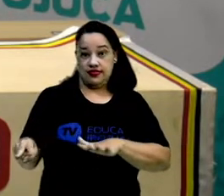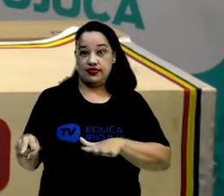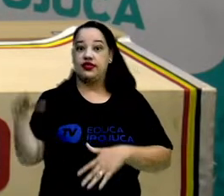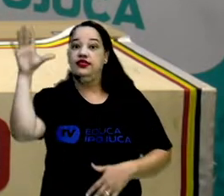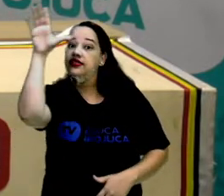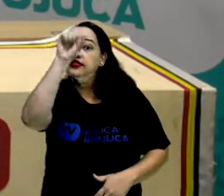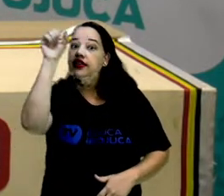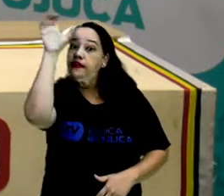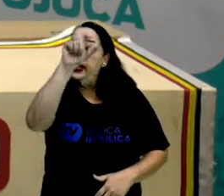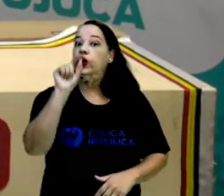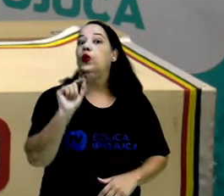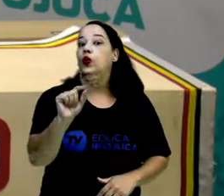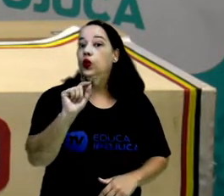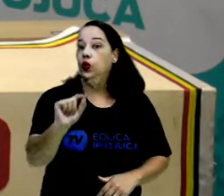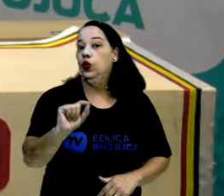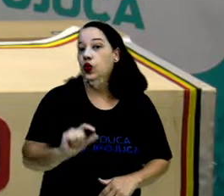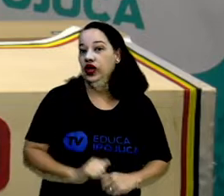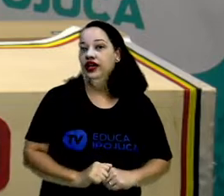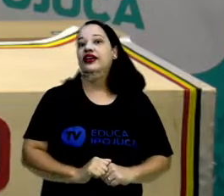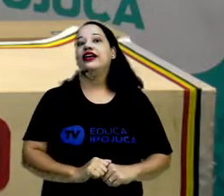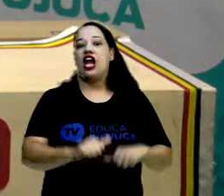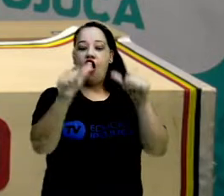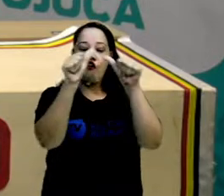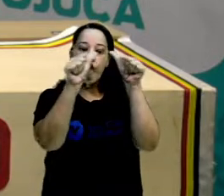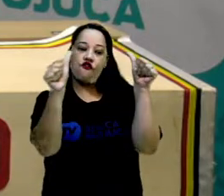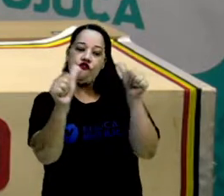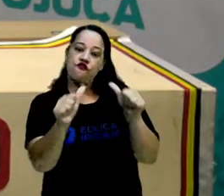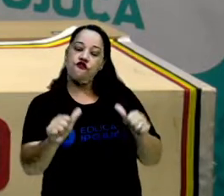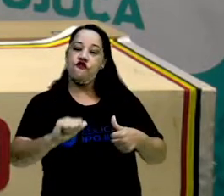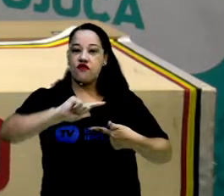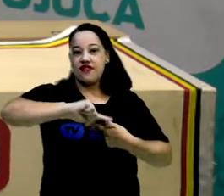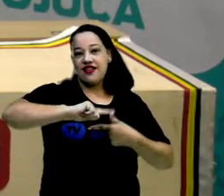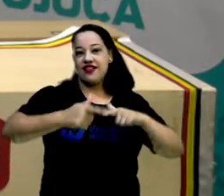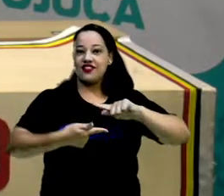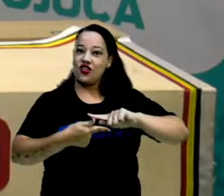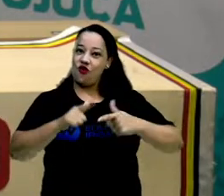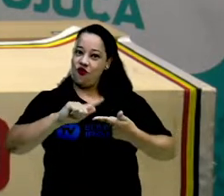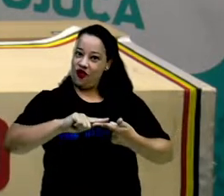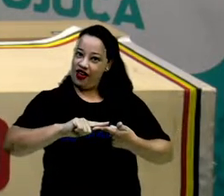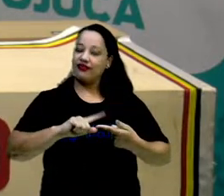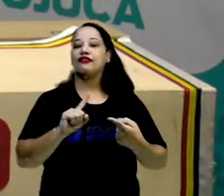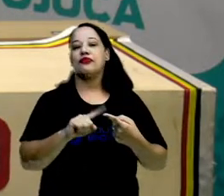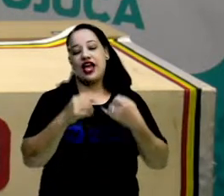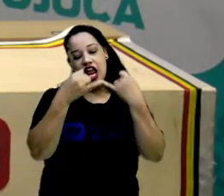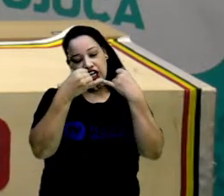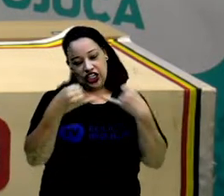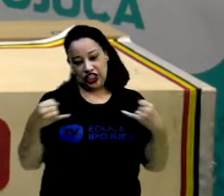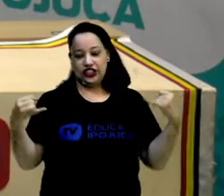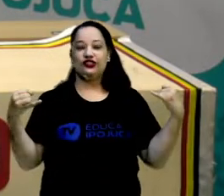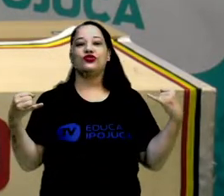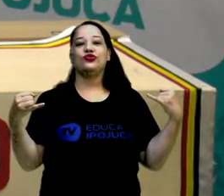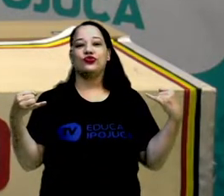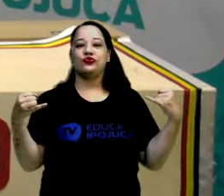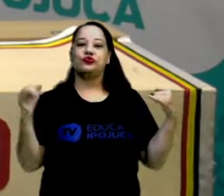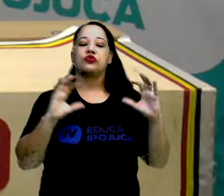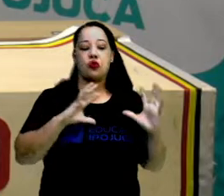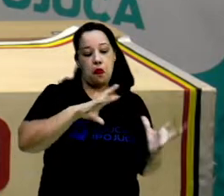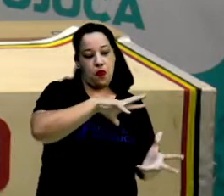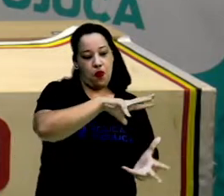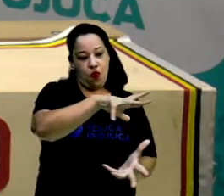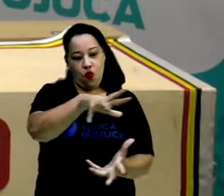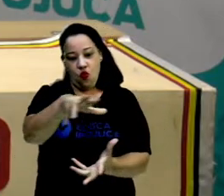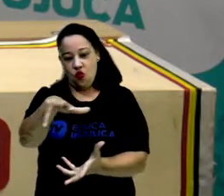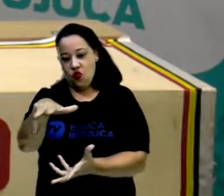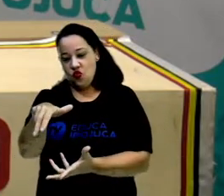algumas formas geométricas e também sobre linhas. Tudo no nosso planeta é